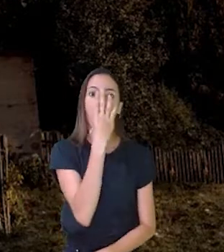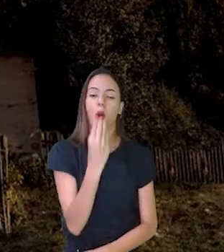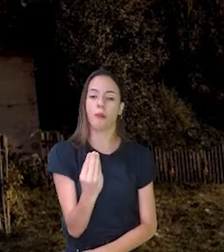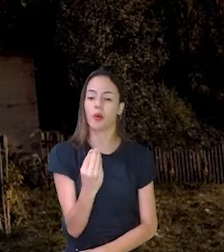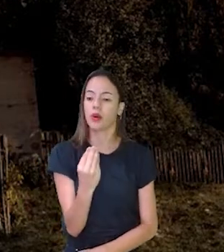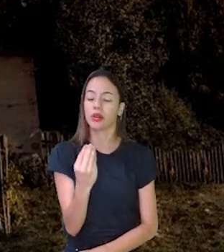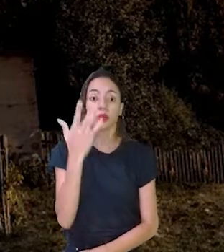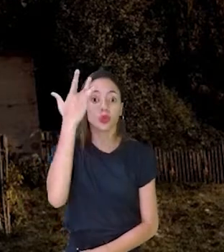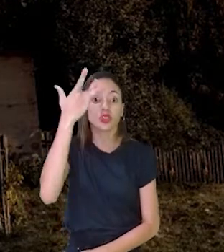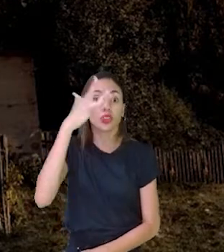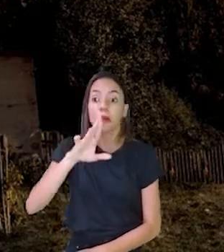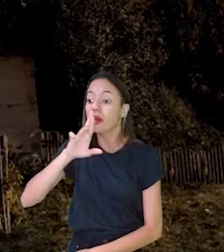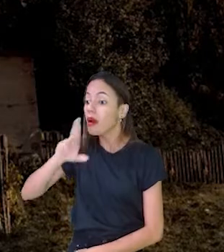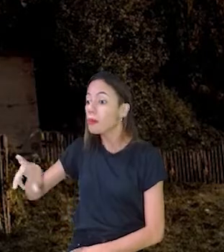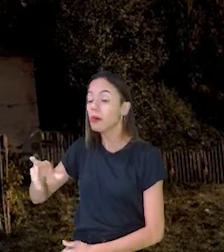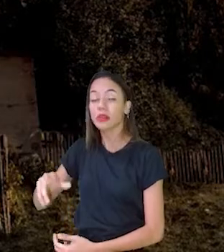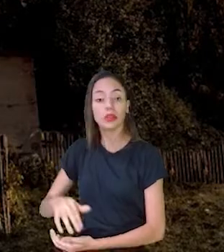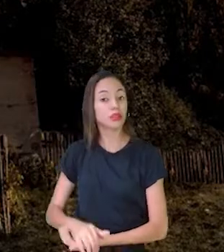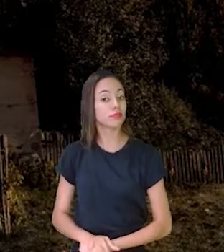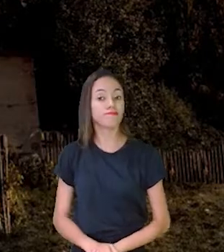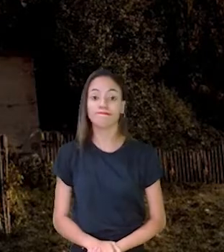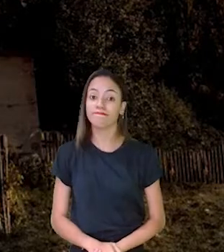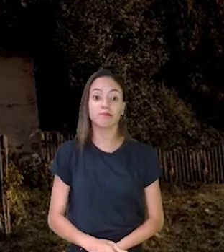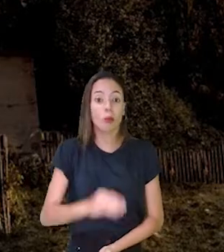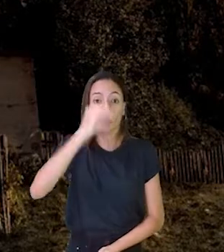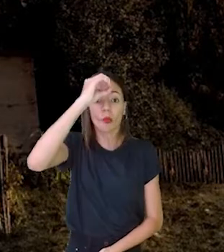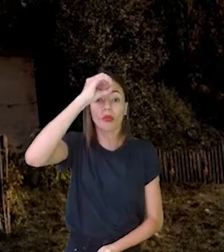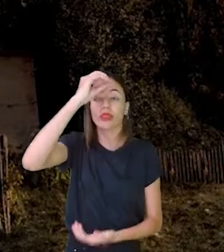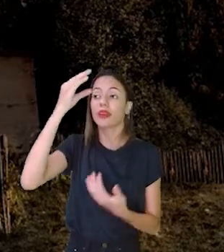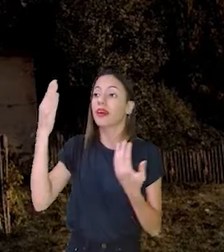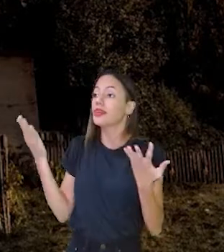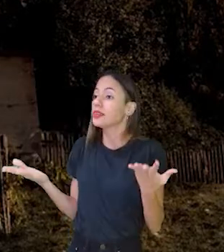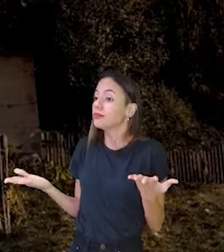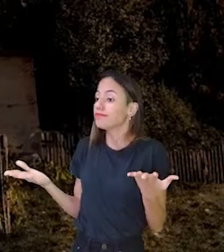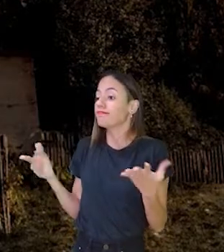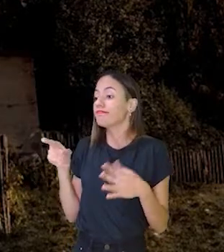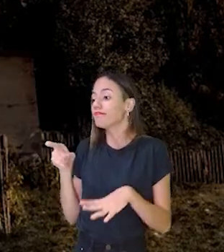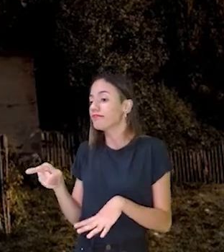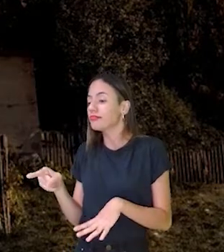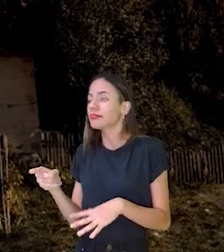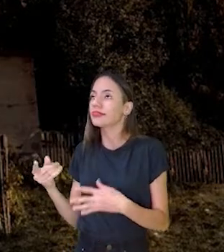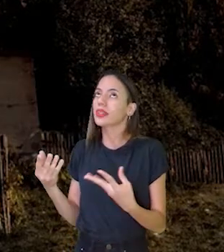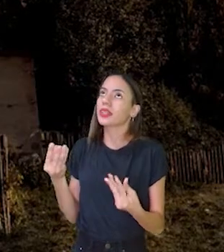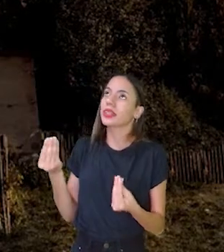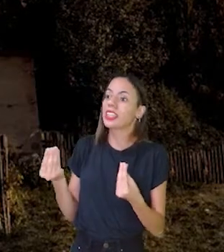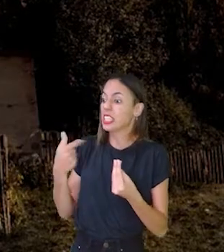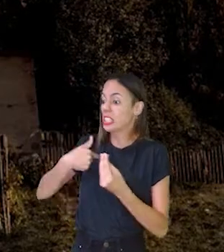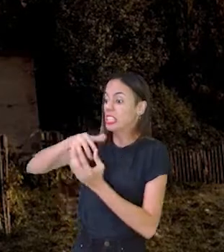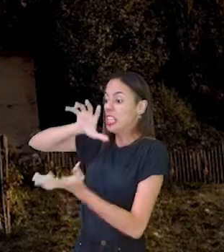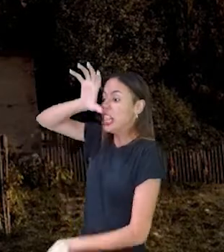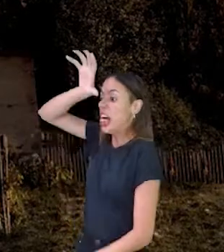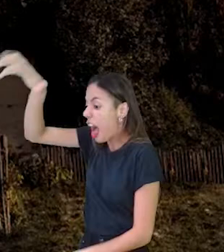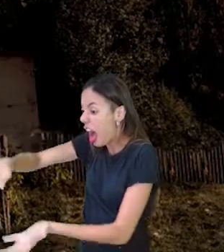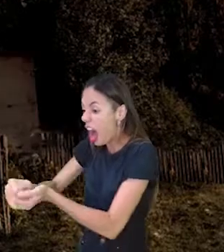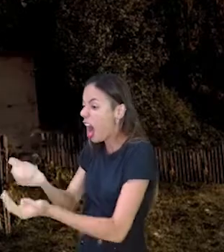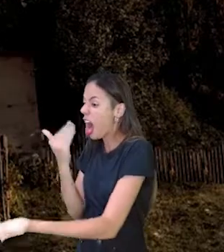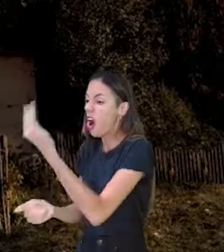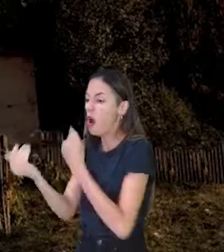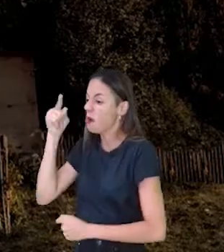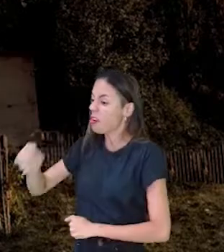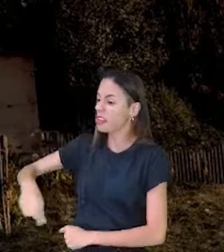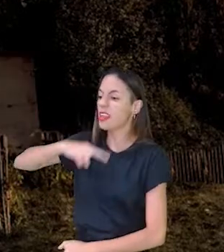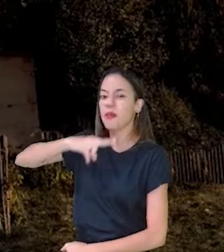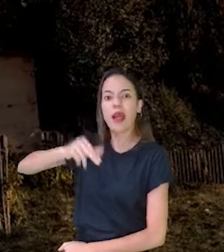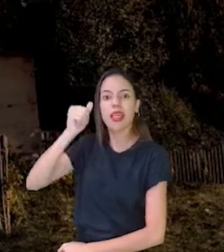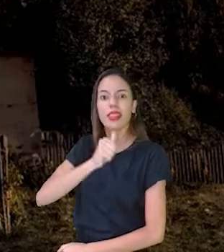Não sabia o que dizer Mais Ah É para É para lhe Comer melhor Minha netinha